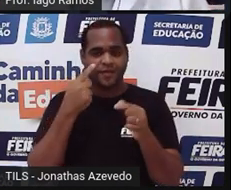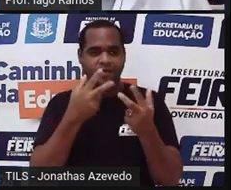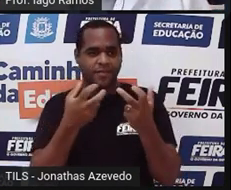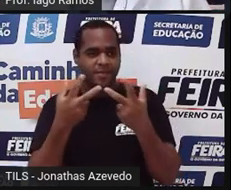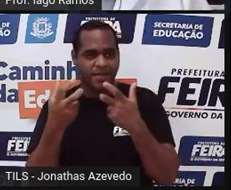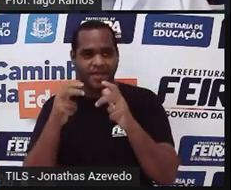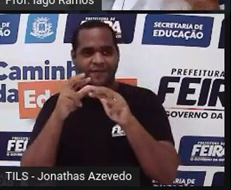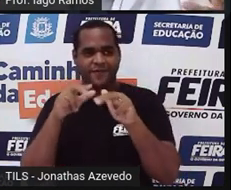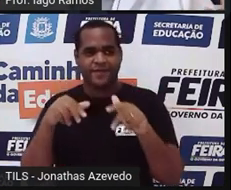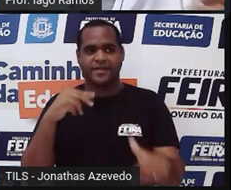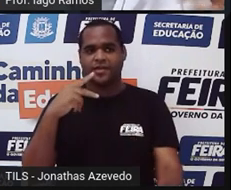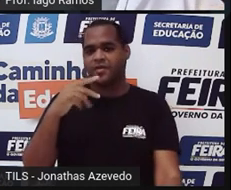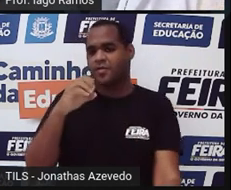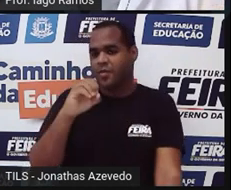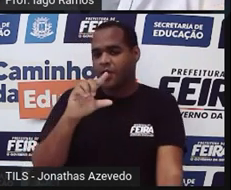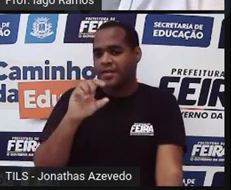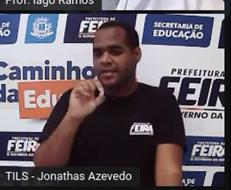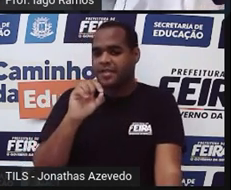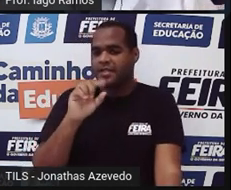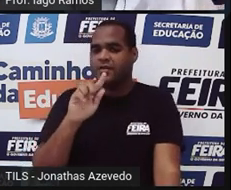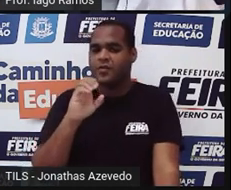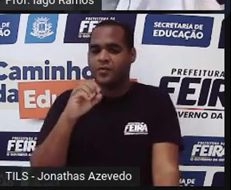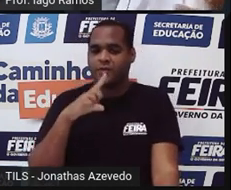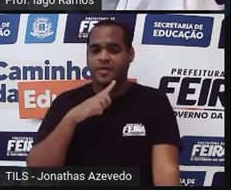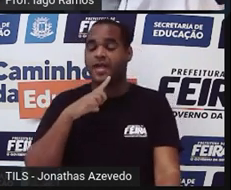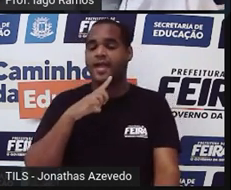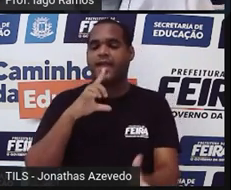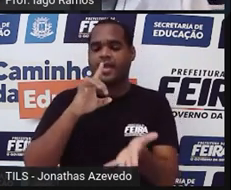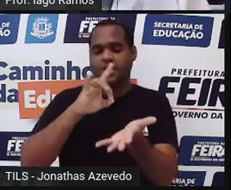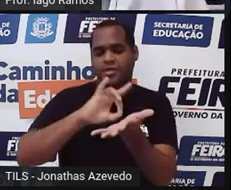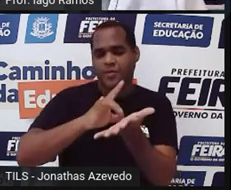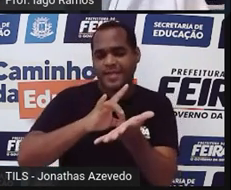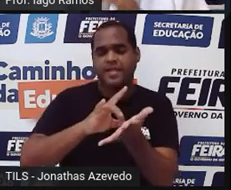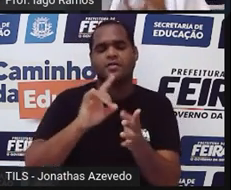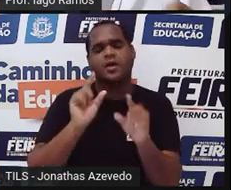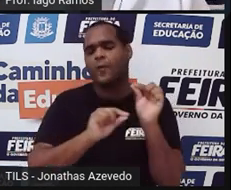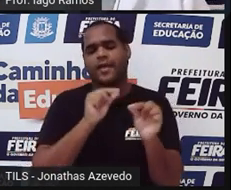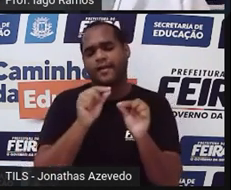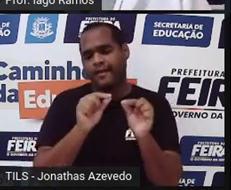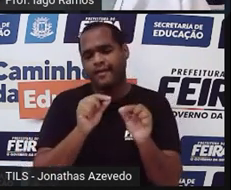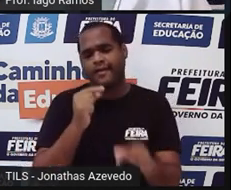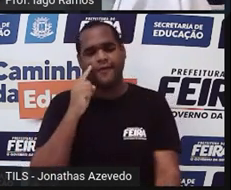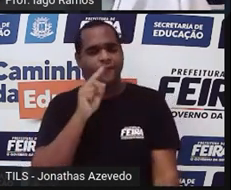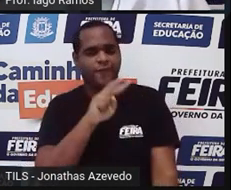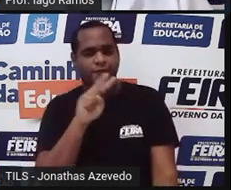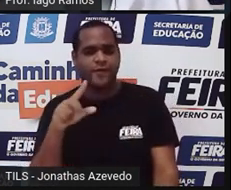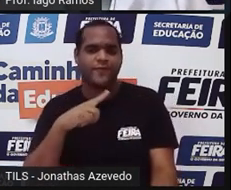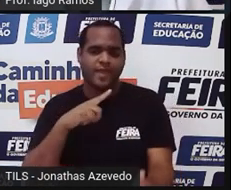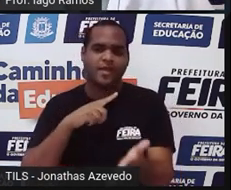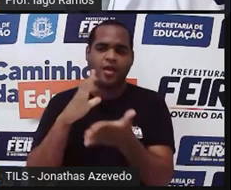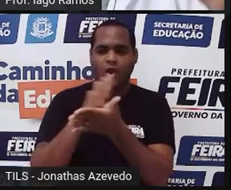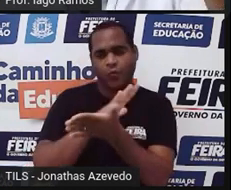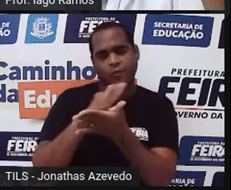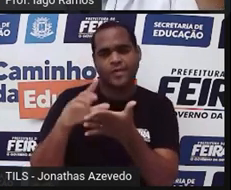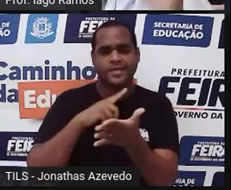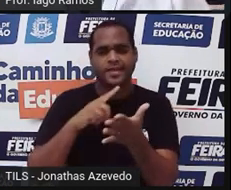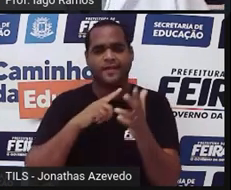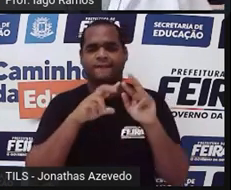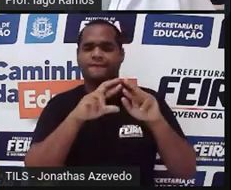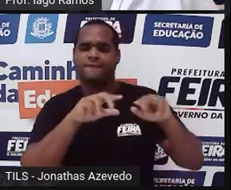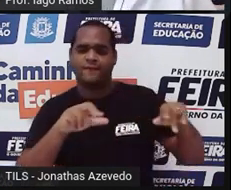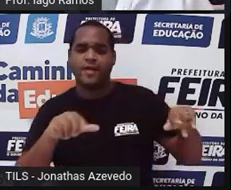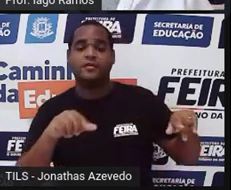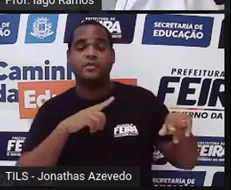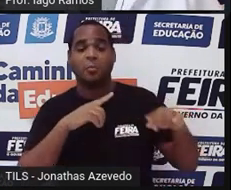polígono, sobre essa figura geométrica, geométrica, o que foi que a gente já viu por aqui em alguma de nossas aulas, né? O